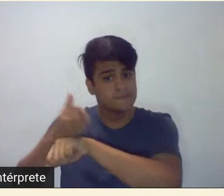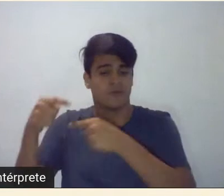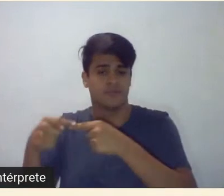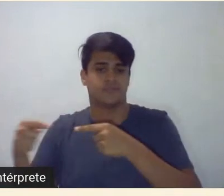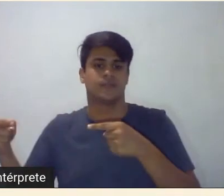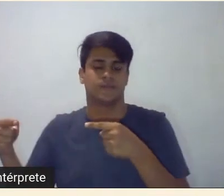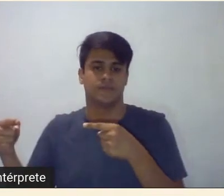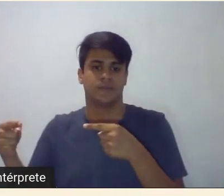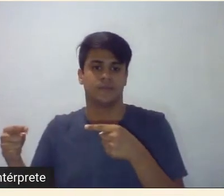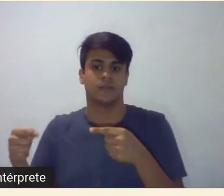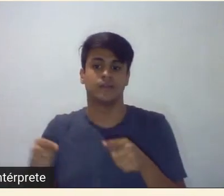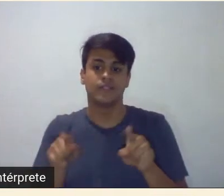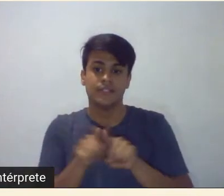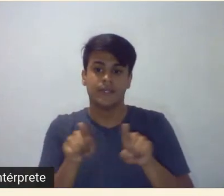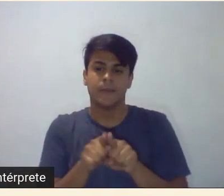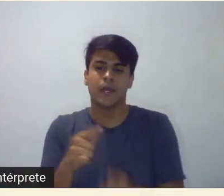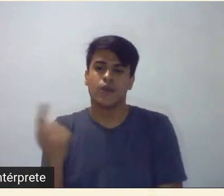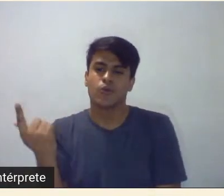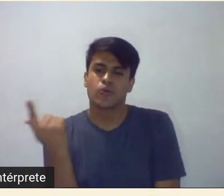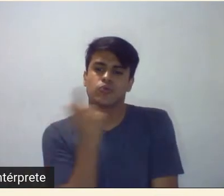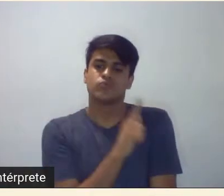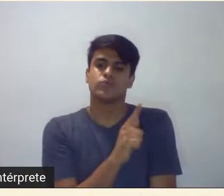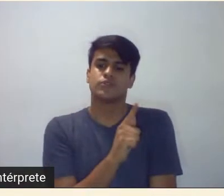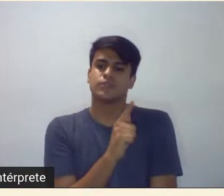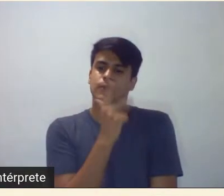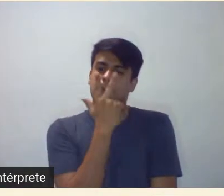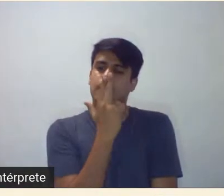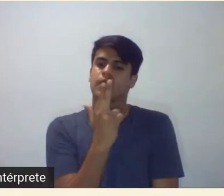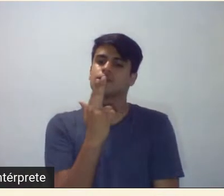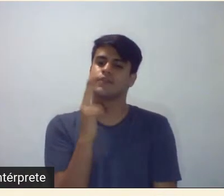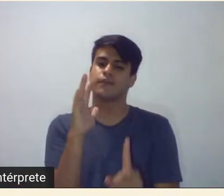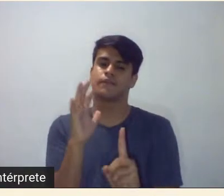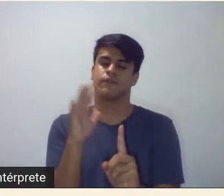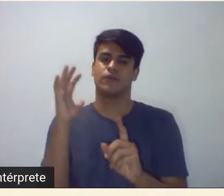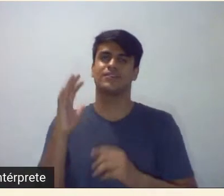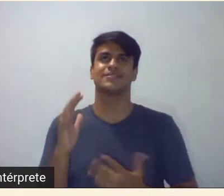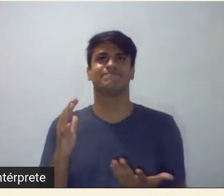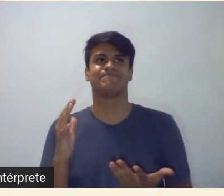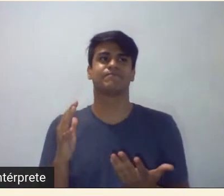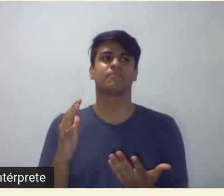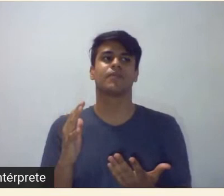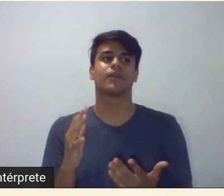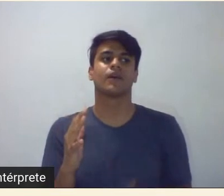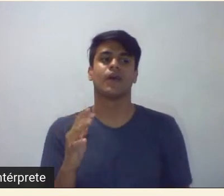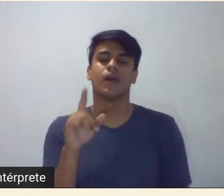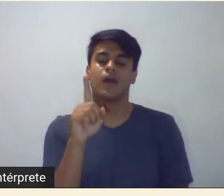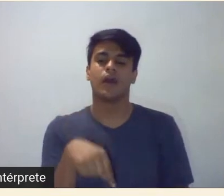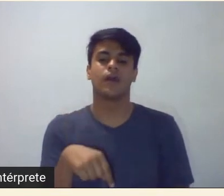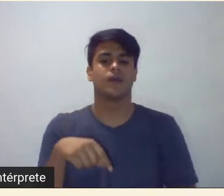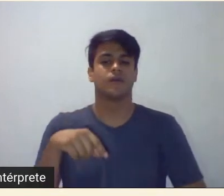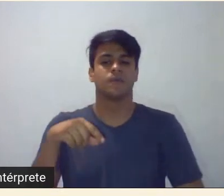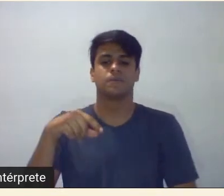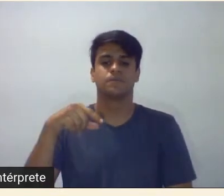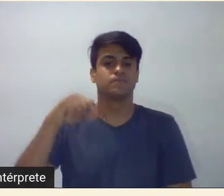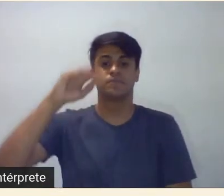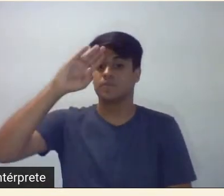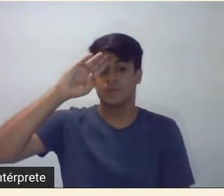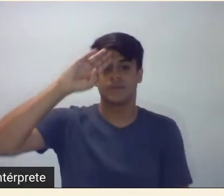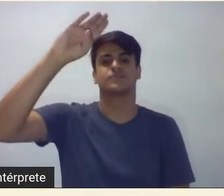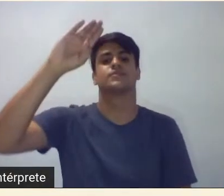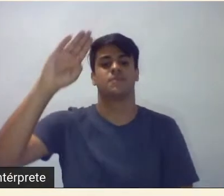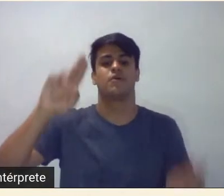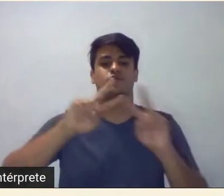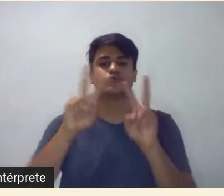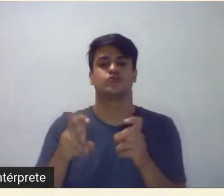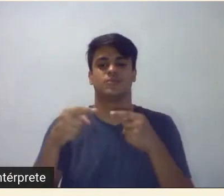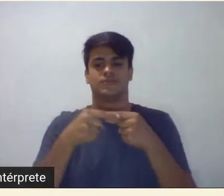esse tom que era na verdade eu acho que assim que era o grande a grande questão da semana de